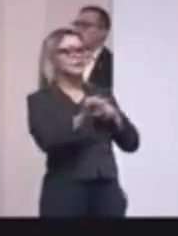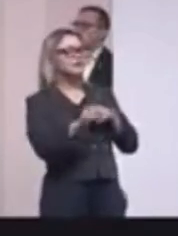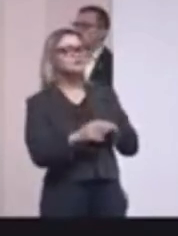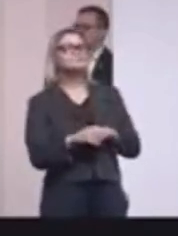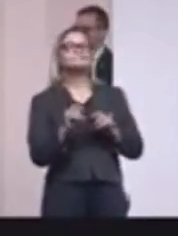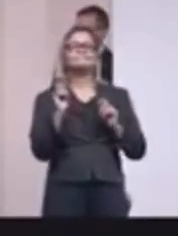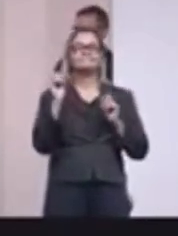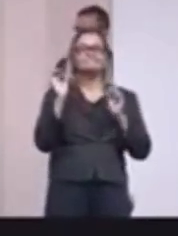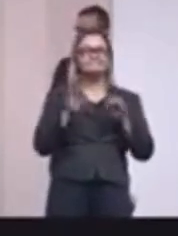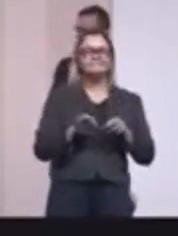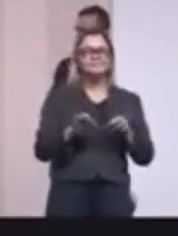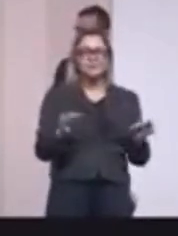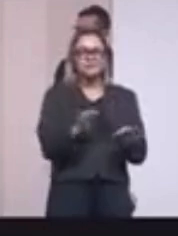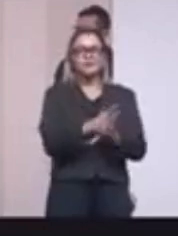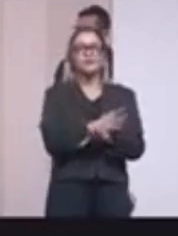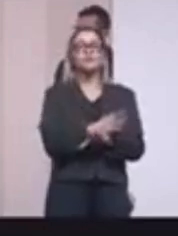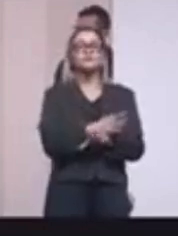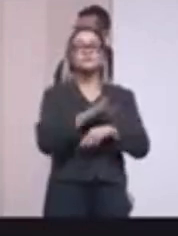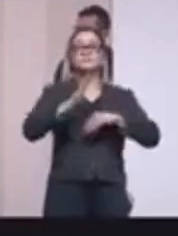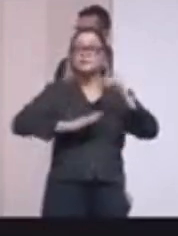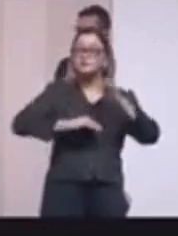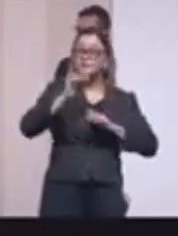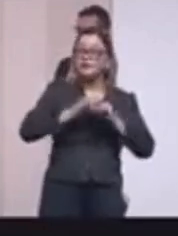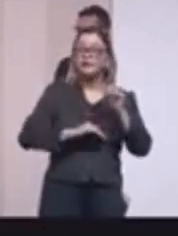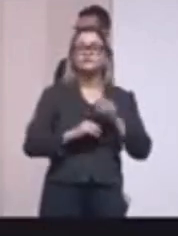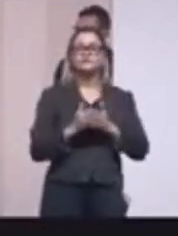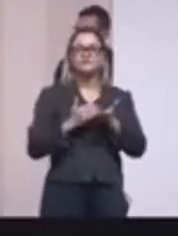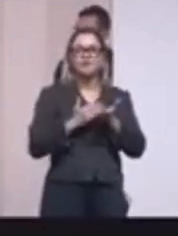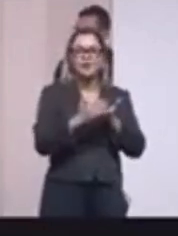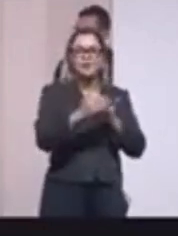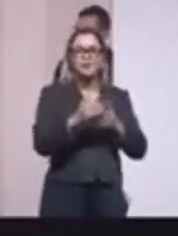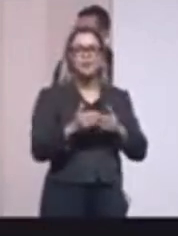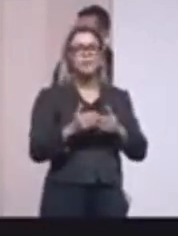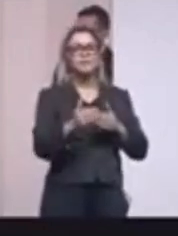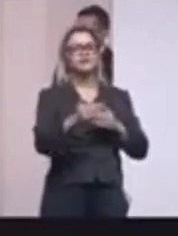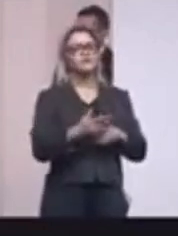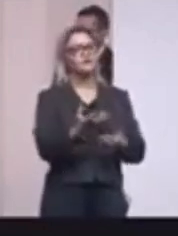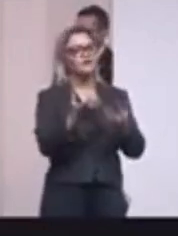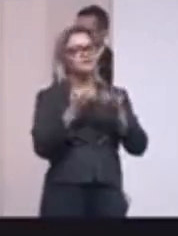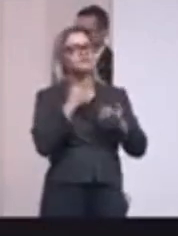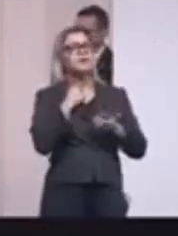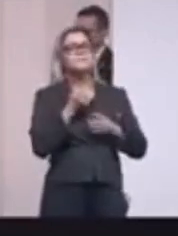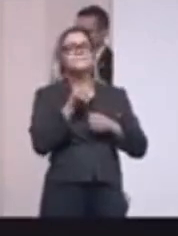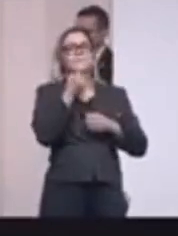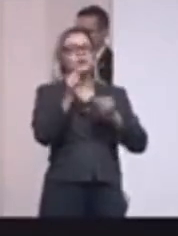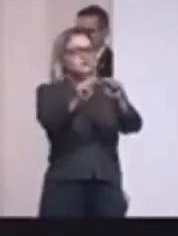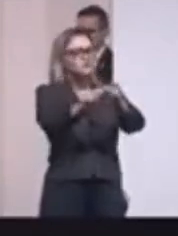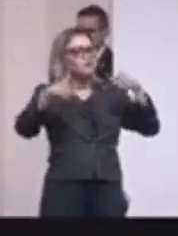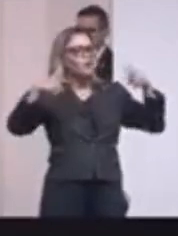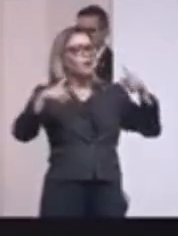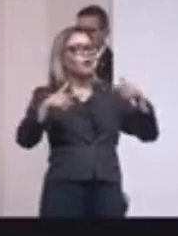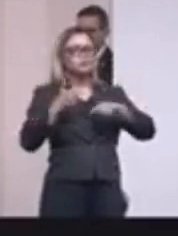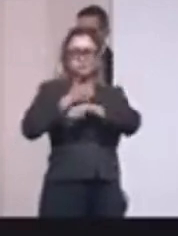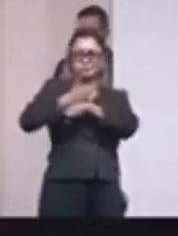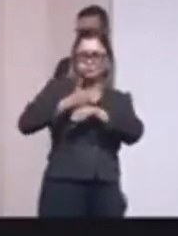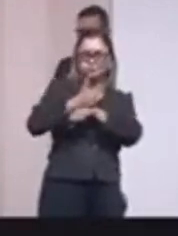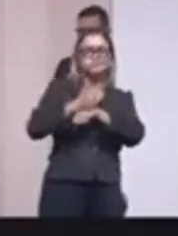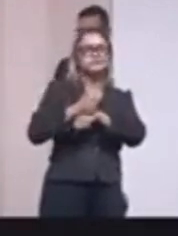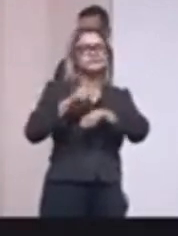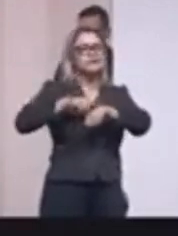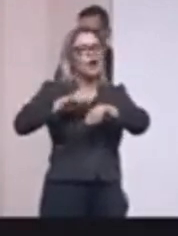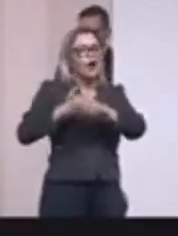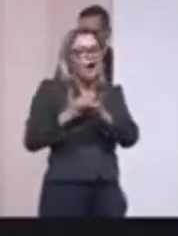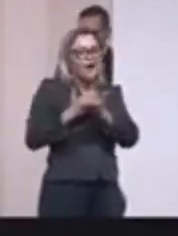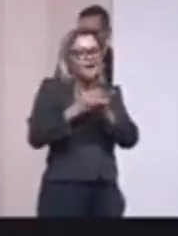certeza, estão prontos para a atividade que vai se iniciar. E eu quero desejar a todos muito boa sorte na carreira que ora se